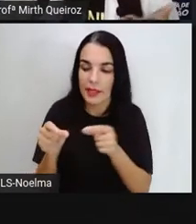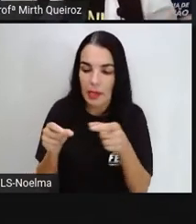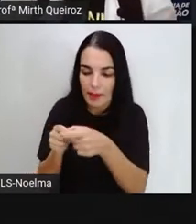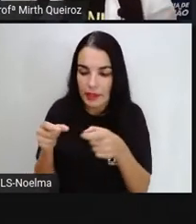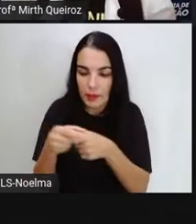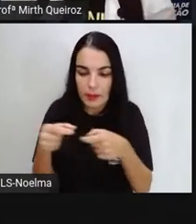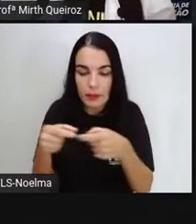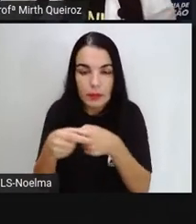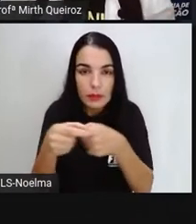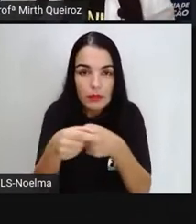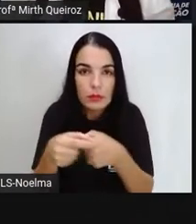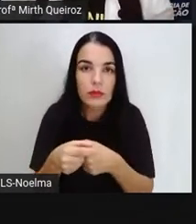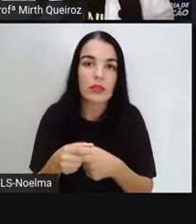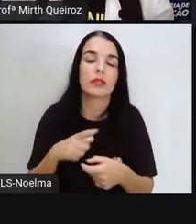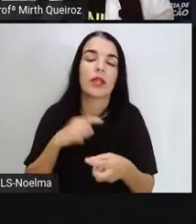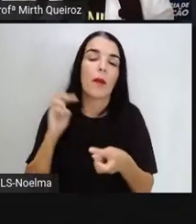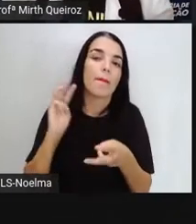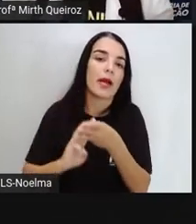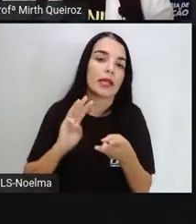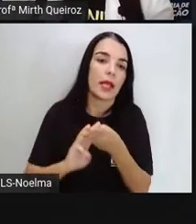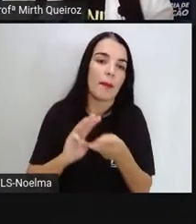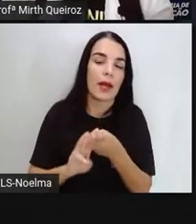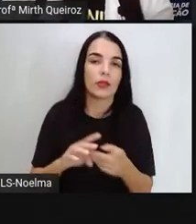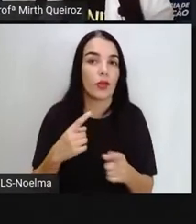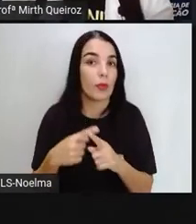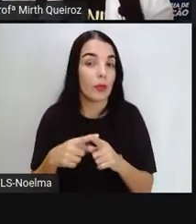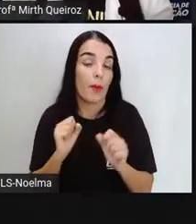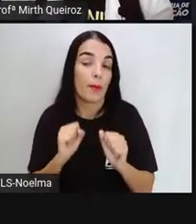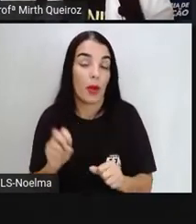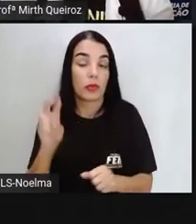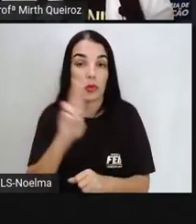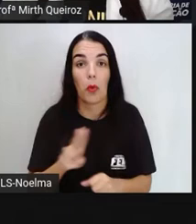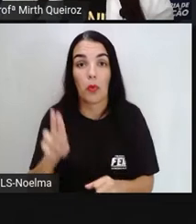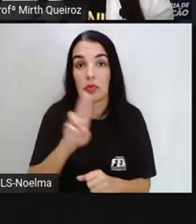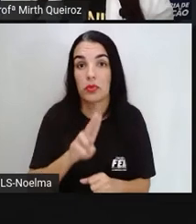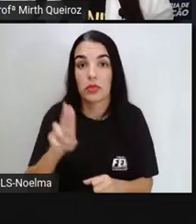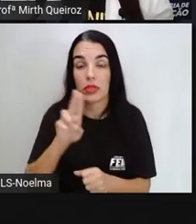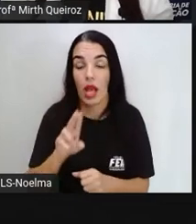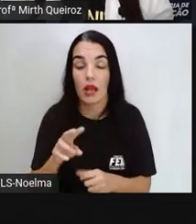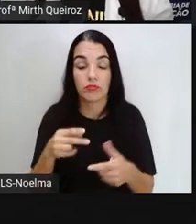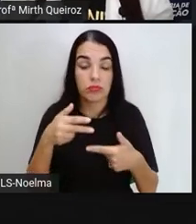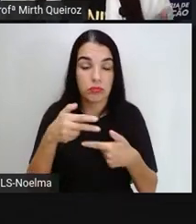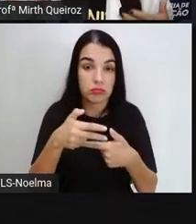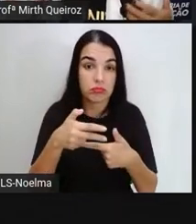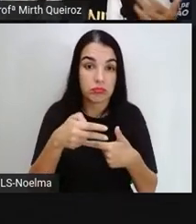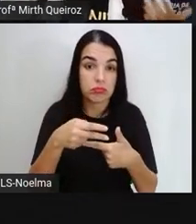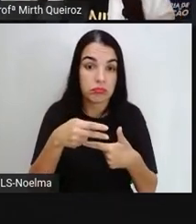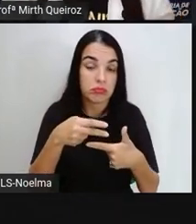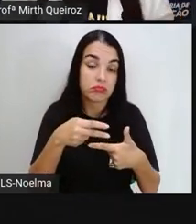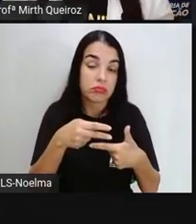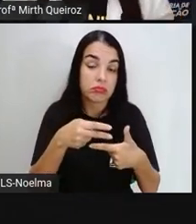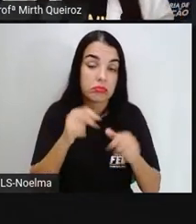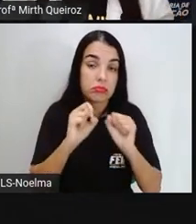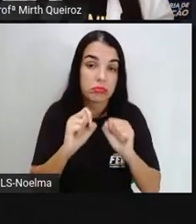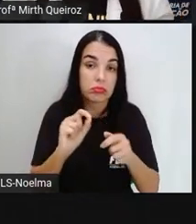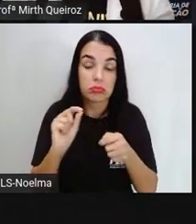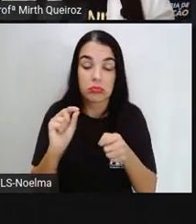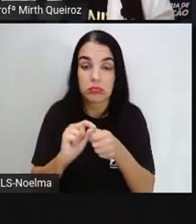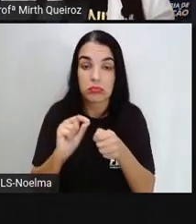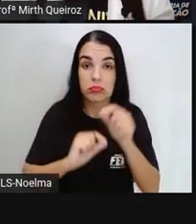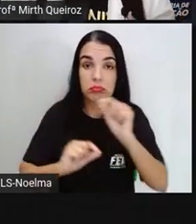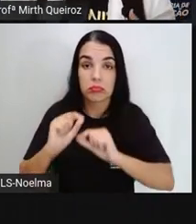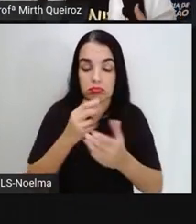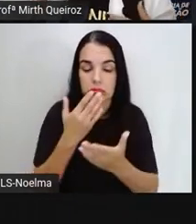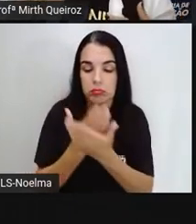de certa forma, peças matemáticas. Porque dá para a gente utilizar o tangram para estudar formas geométricas.